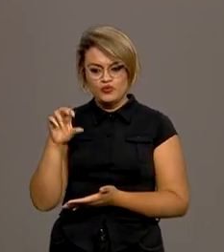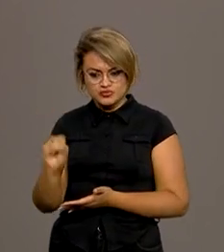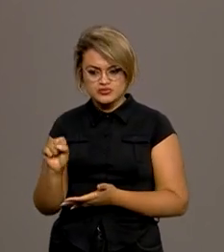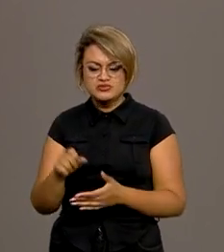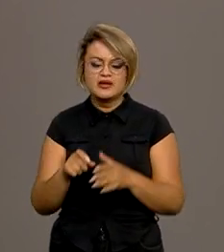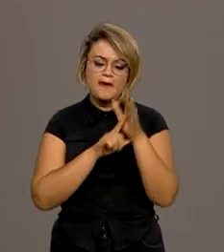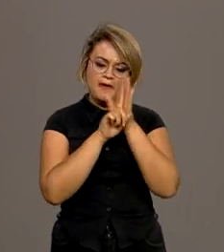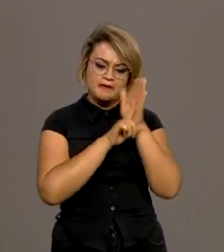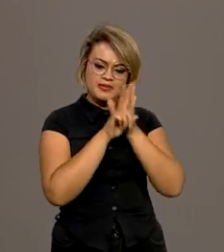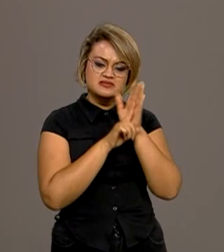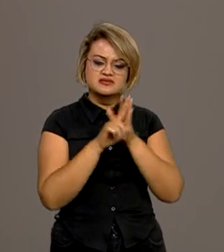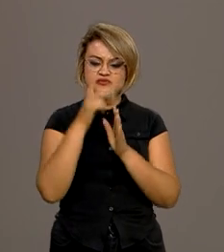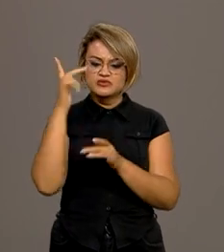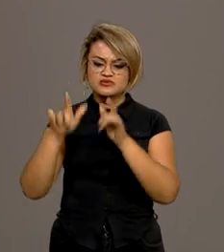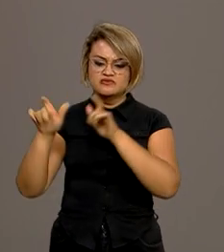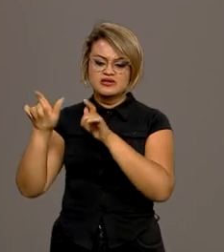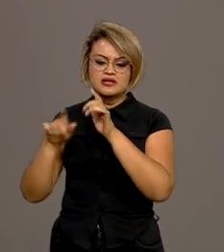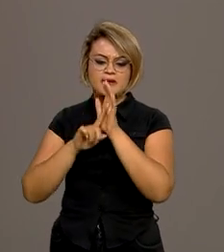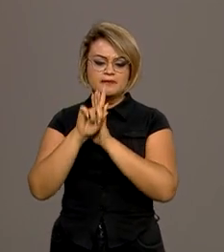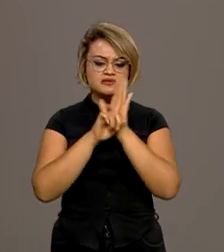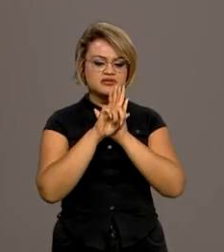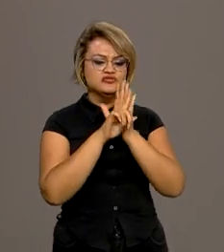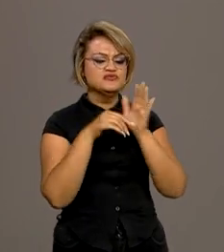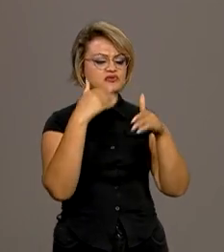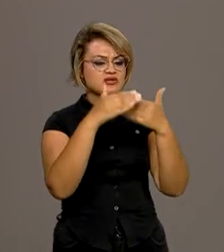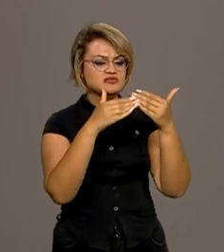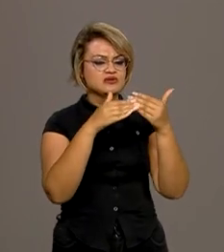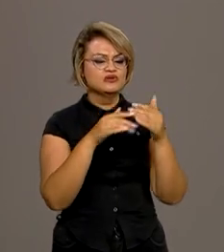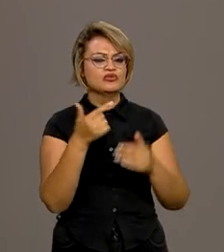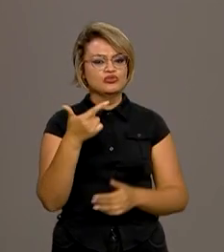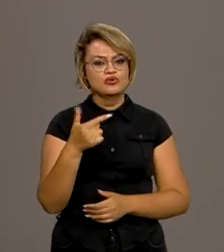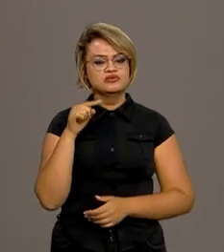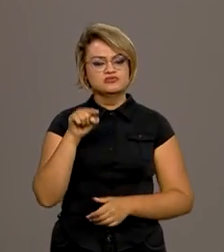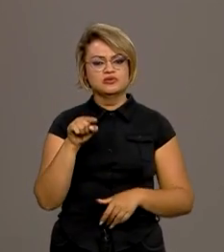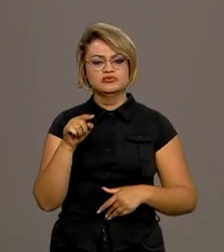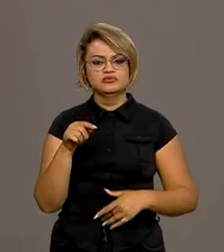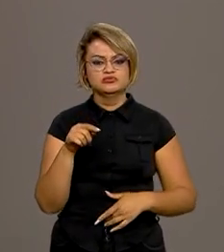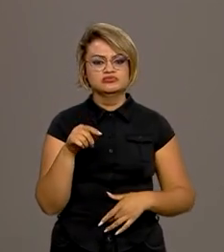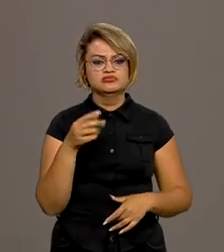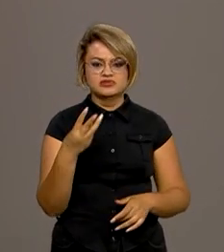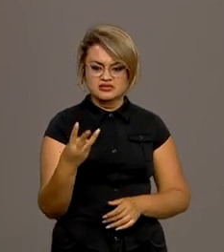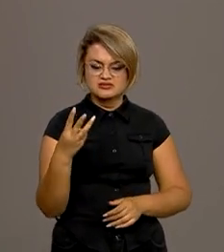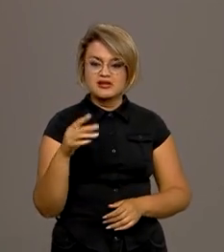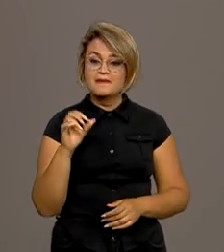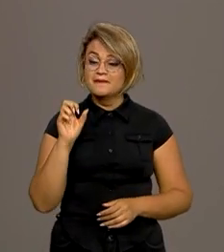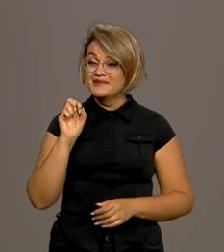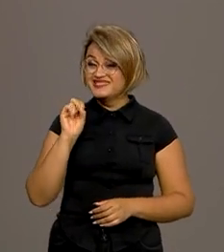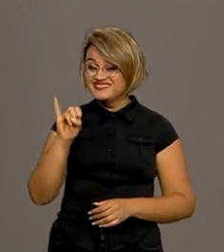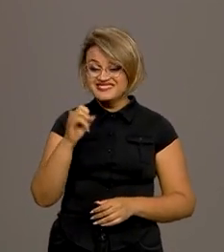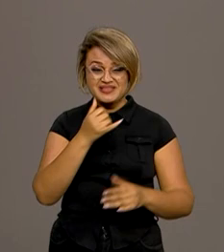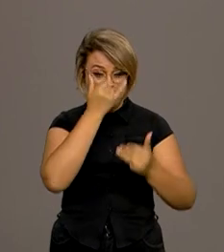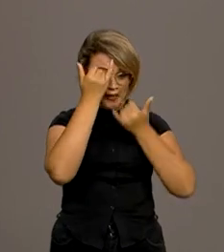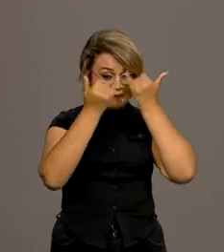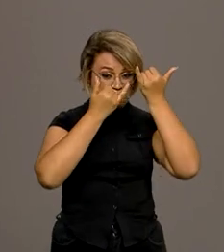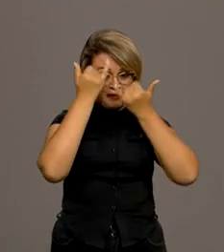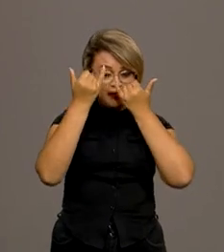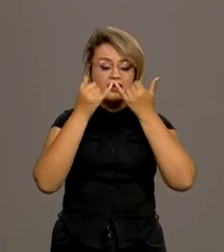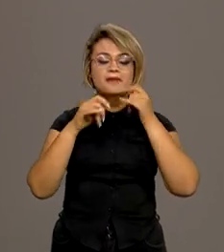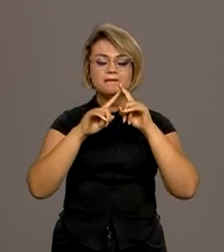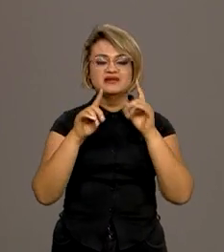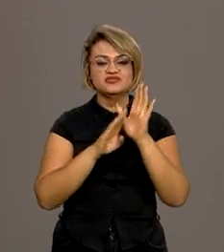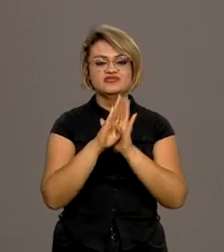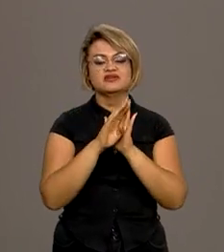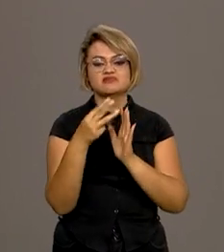agentes e a perspectiva é de um crescimento de 2,3. Mas se tudo der errado até o final do ano, nós já vamos crescer